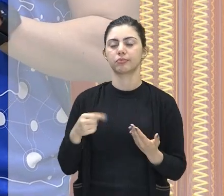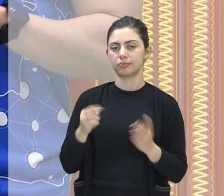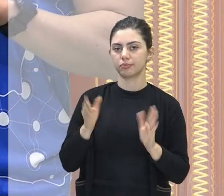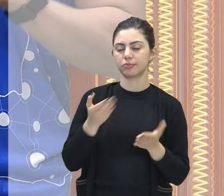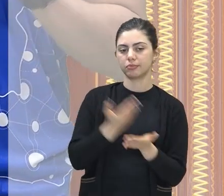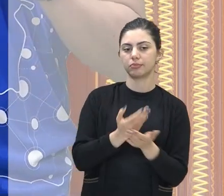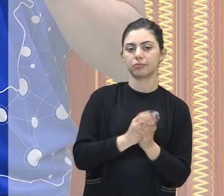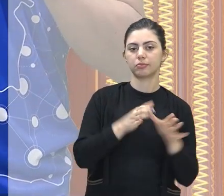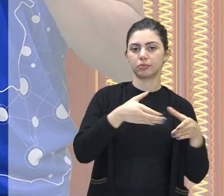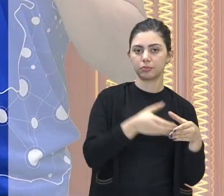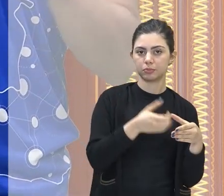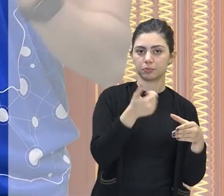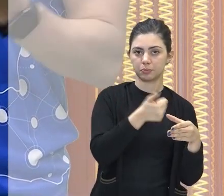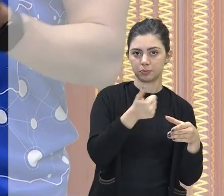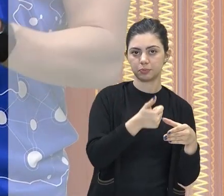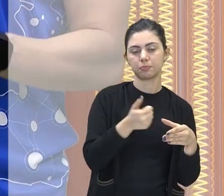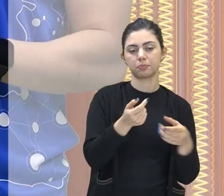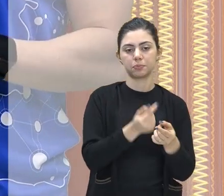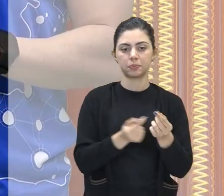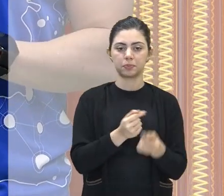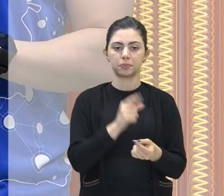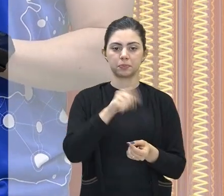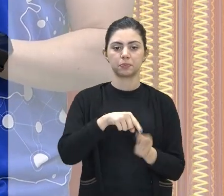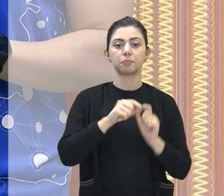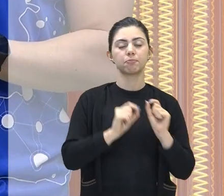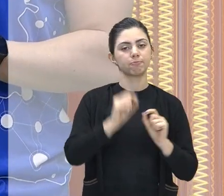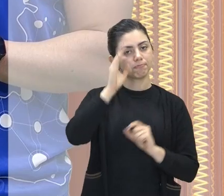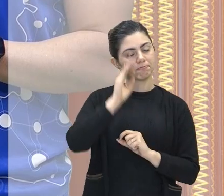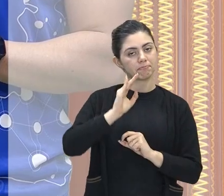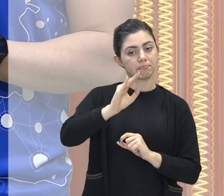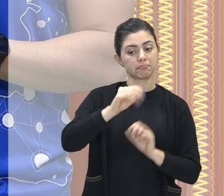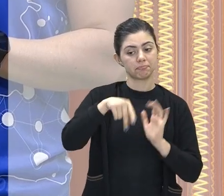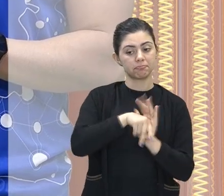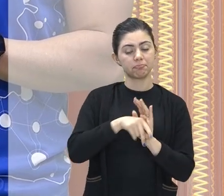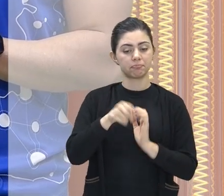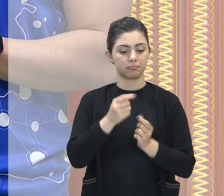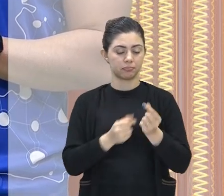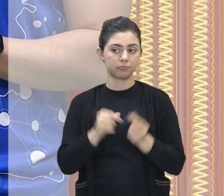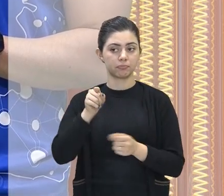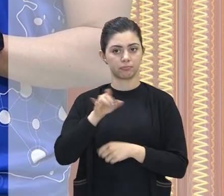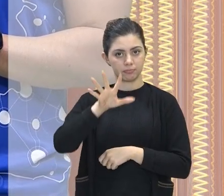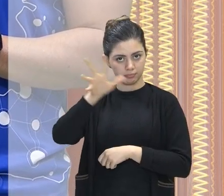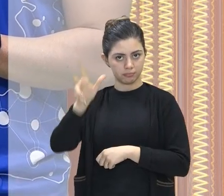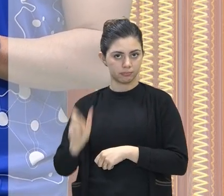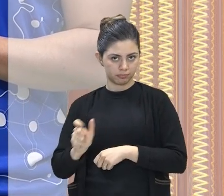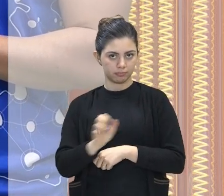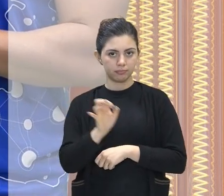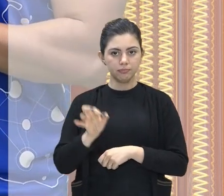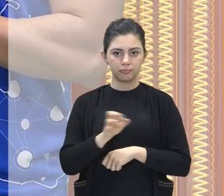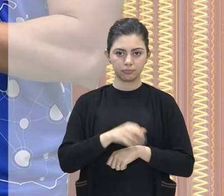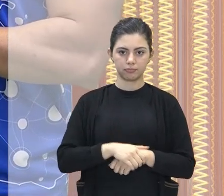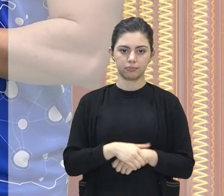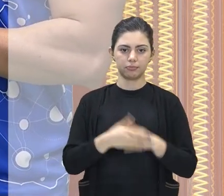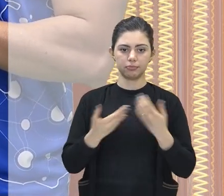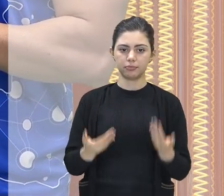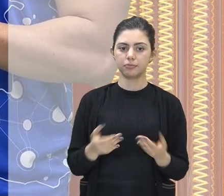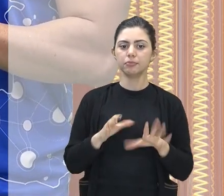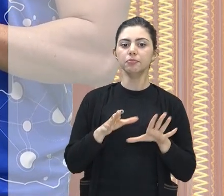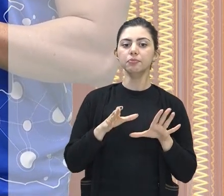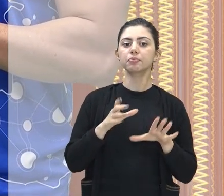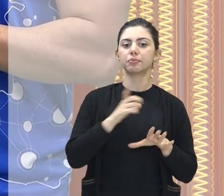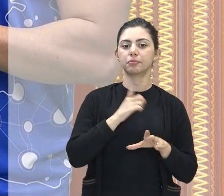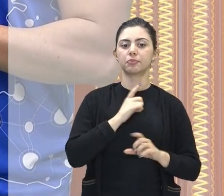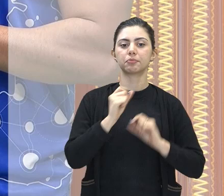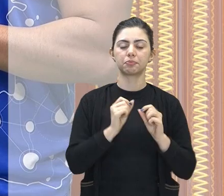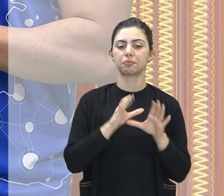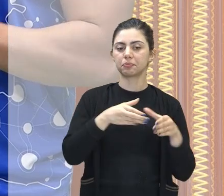primário é o setor que é a base principal da economia dentro do continente africano. E o setor primário envolve